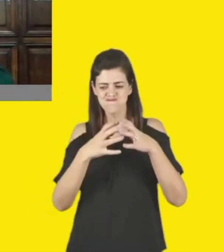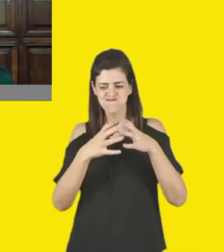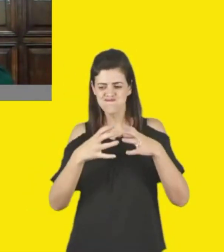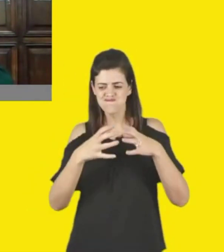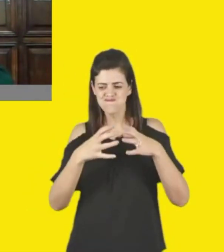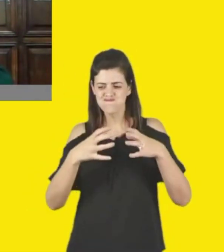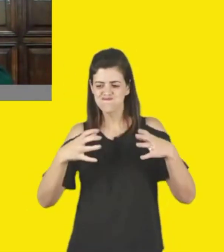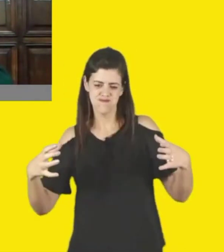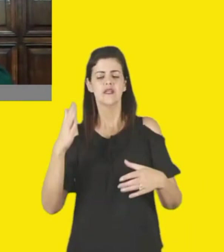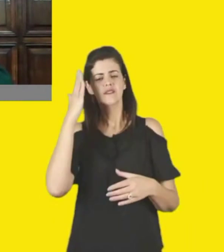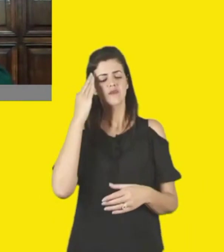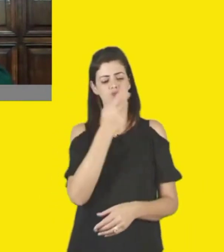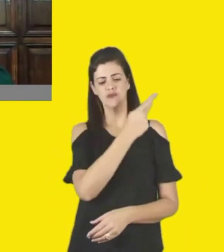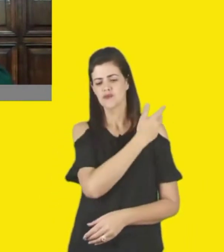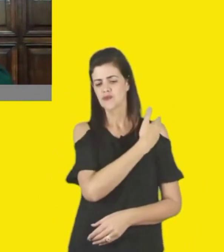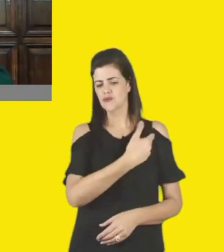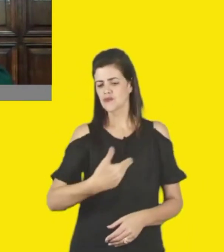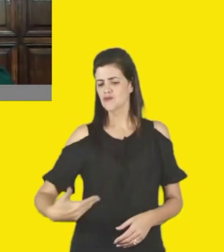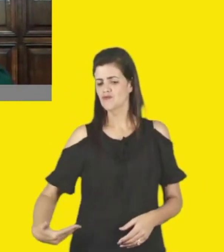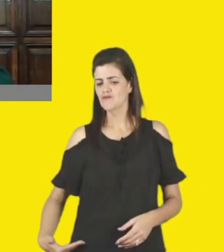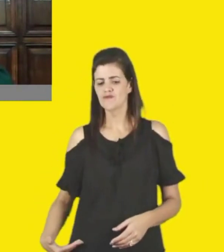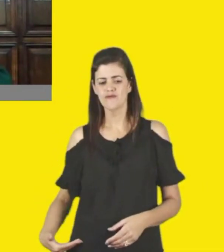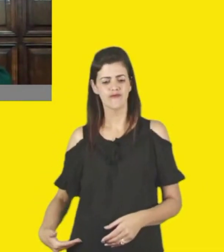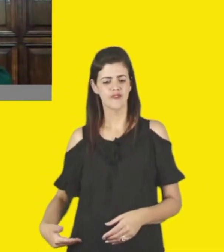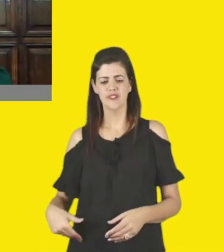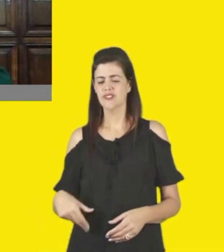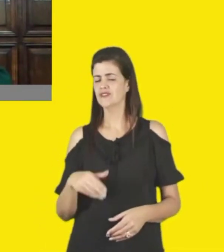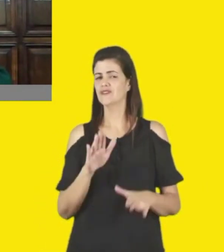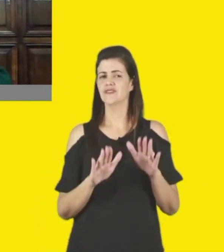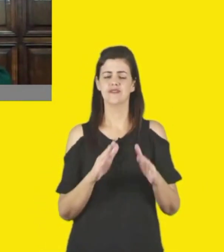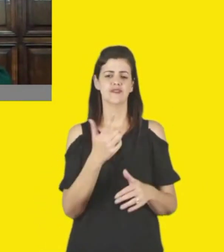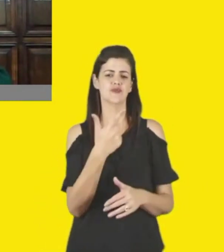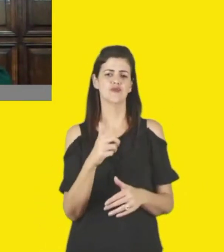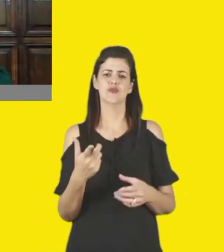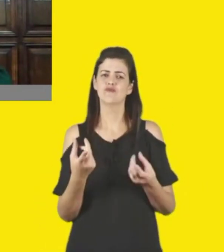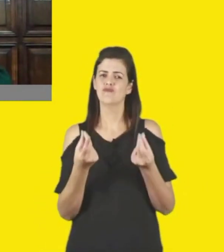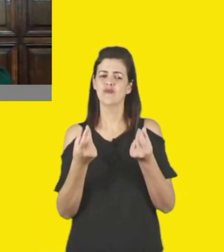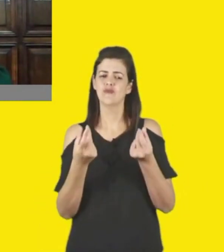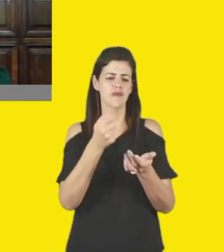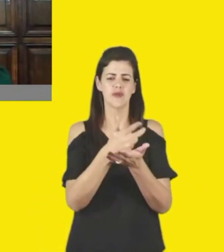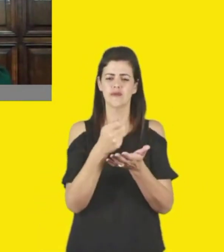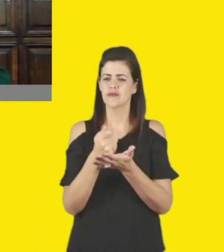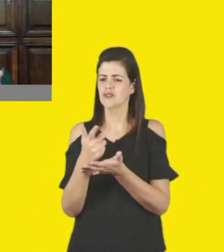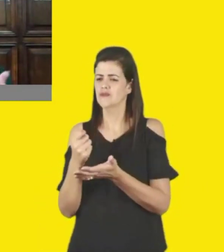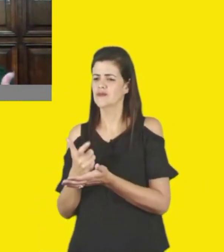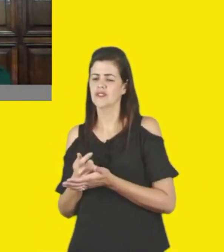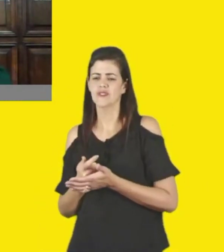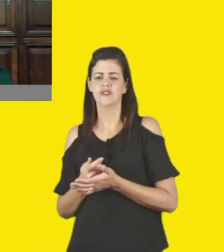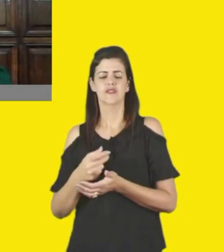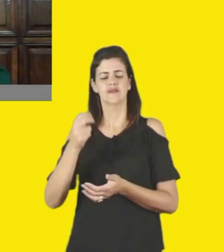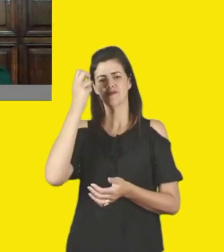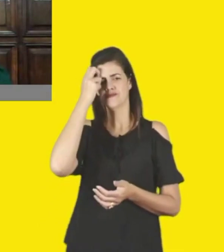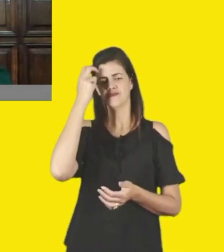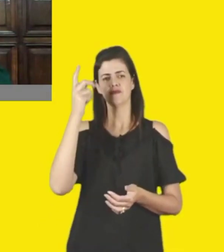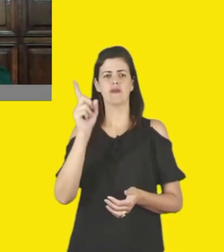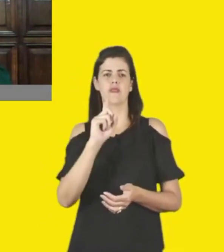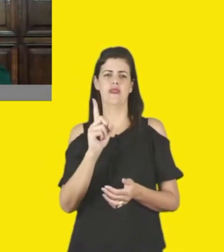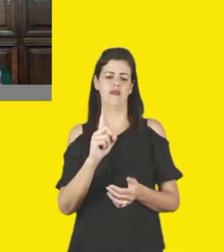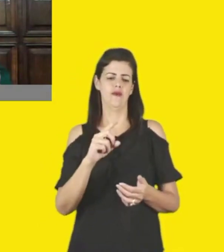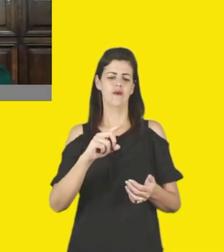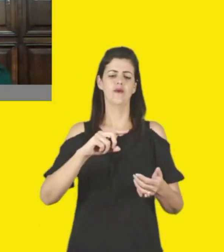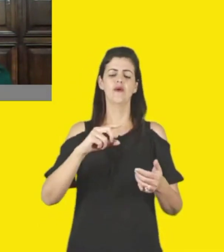e assim como o SESC, nem sempre tem todos os recursos para estar o tempo todo em todos os lugares. Então, eu acho que nessa conjunto